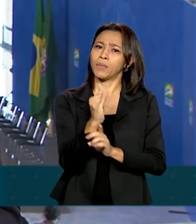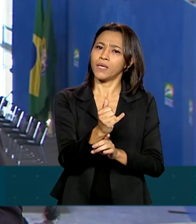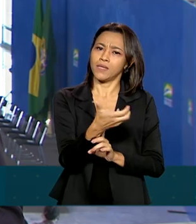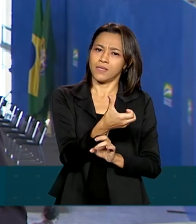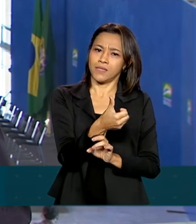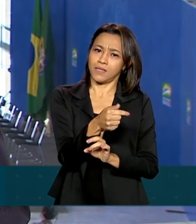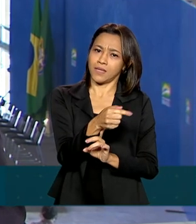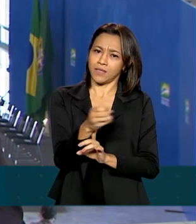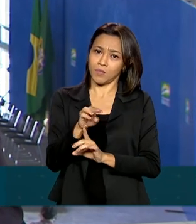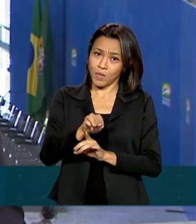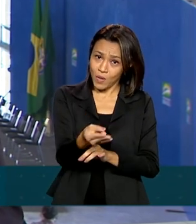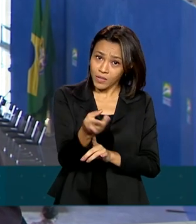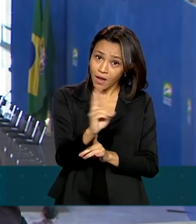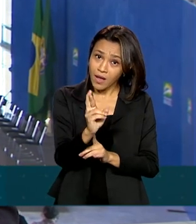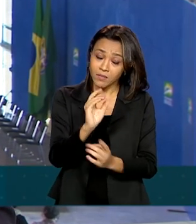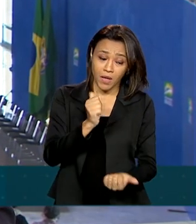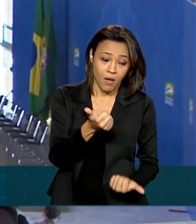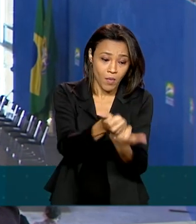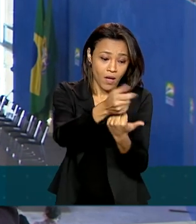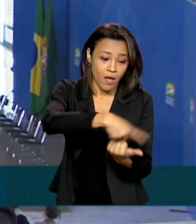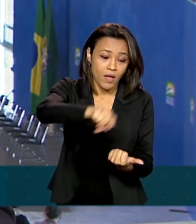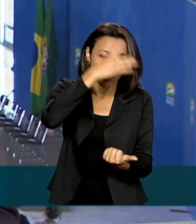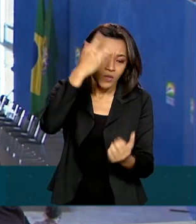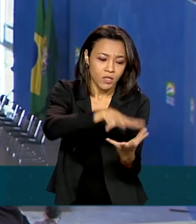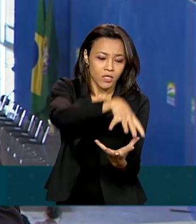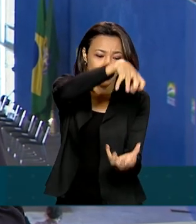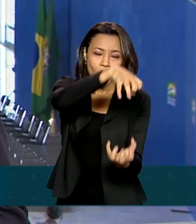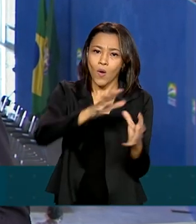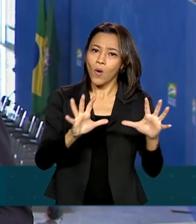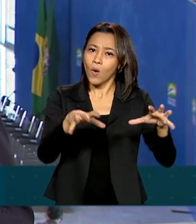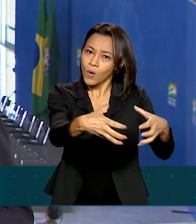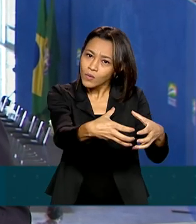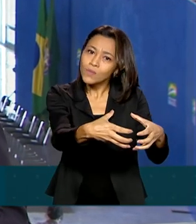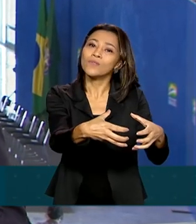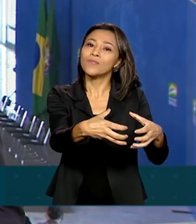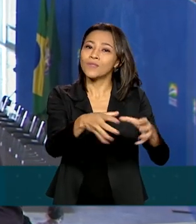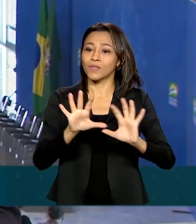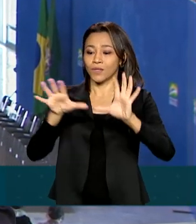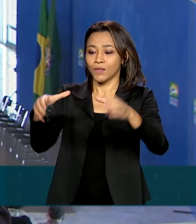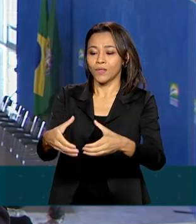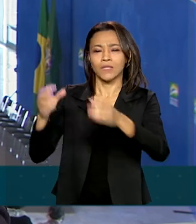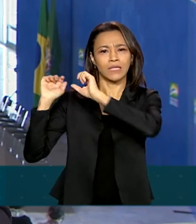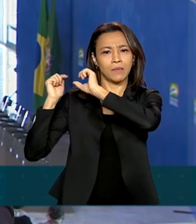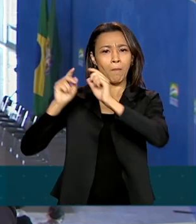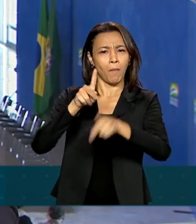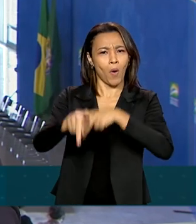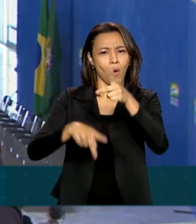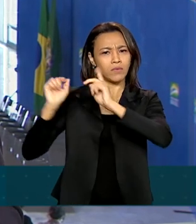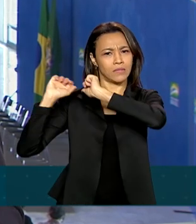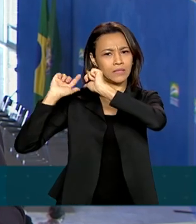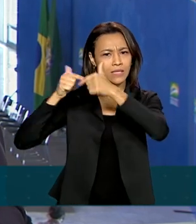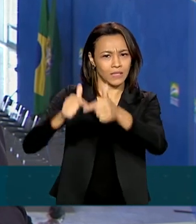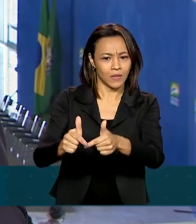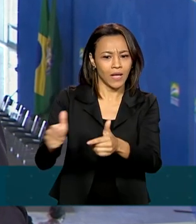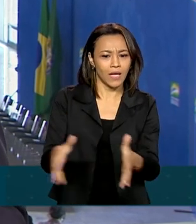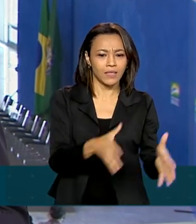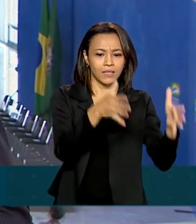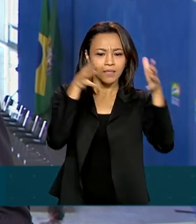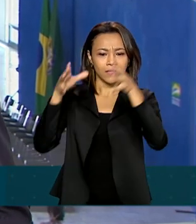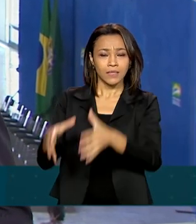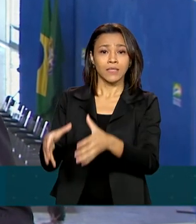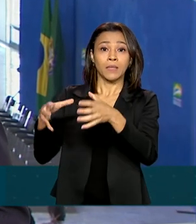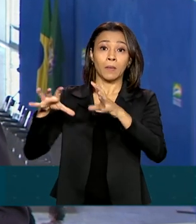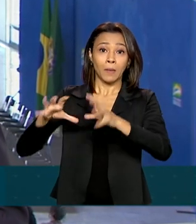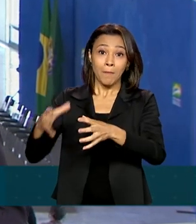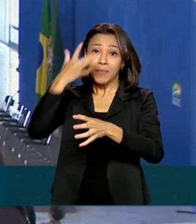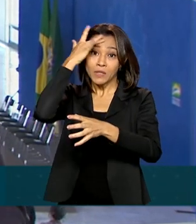milhões de reais para o atendimento de pessoas idosas, povos tradicionais e também pessoas com situação de rua